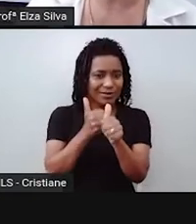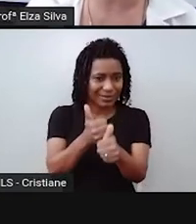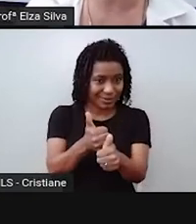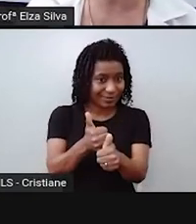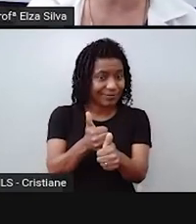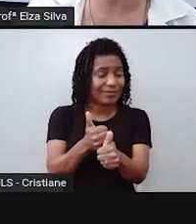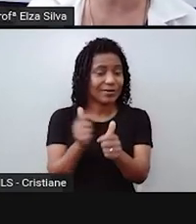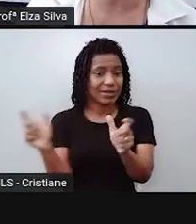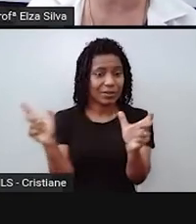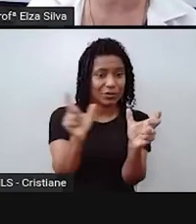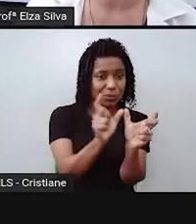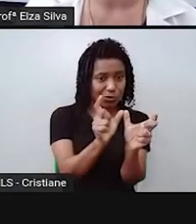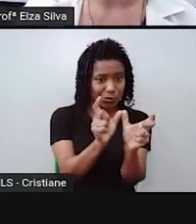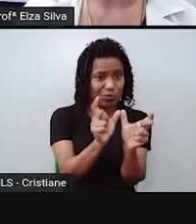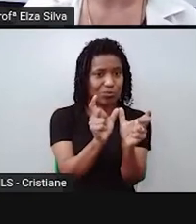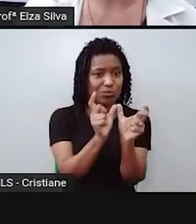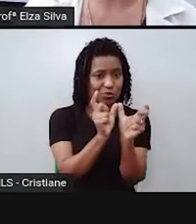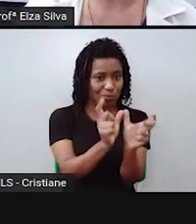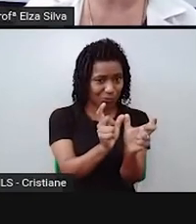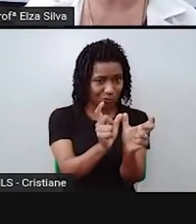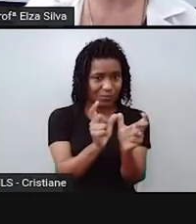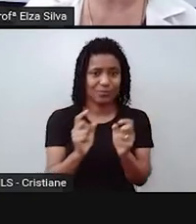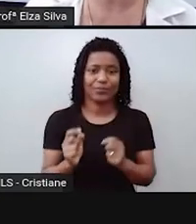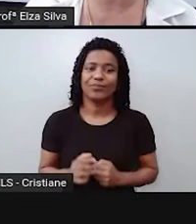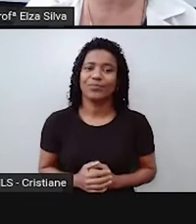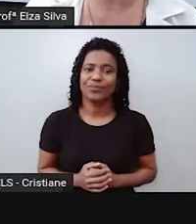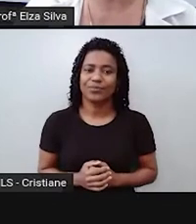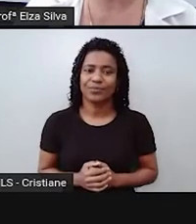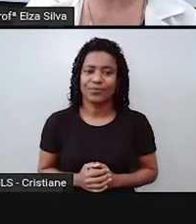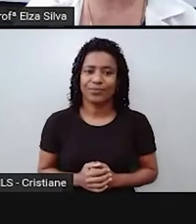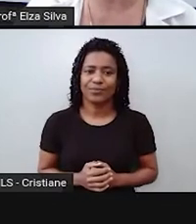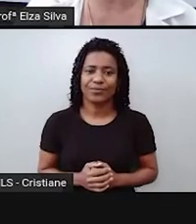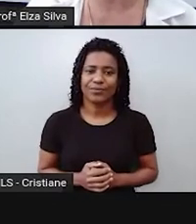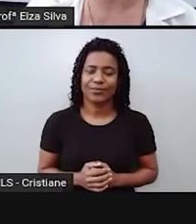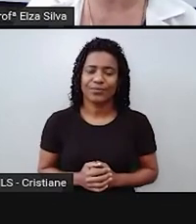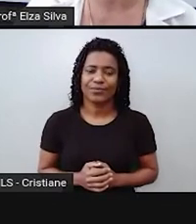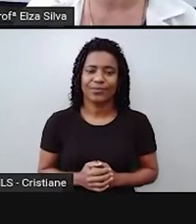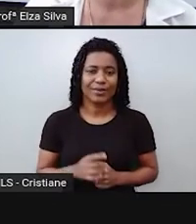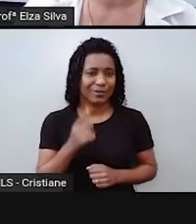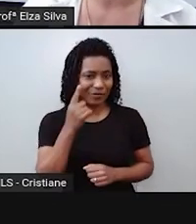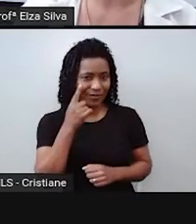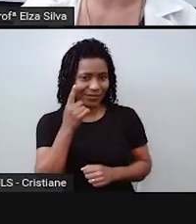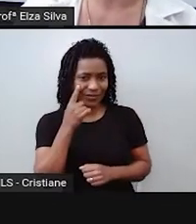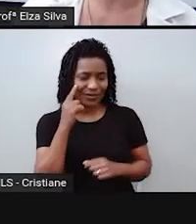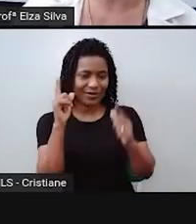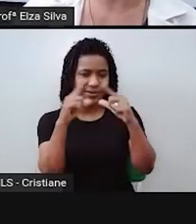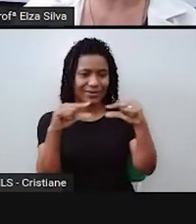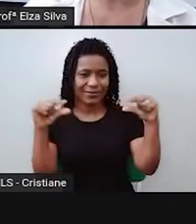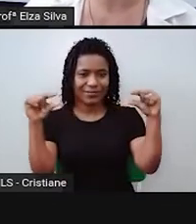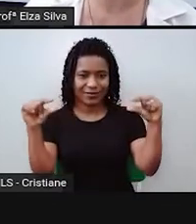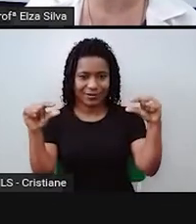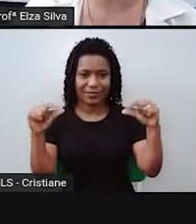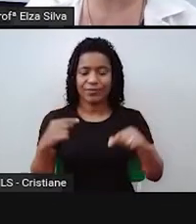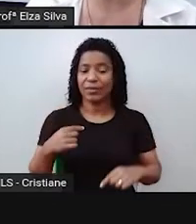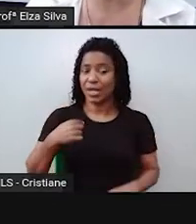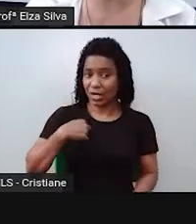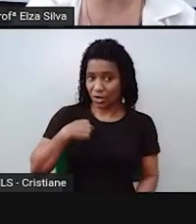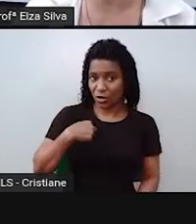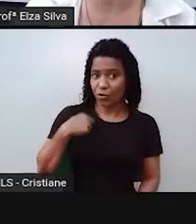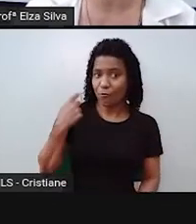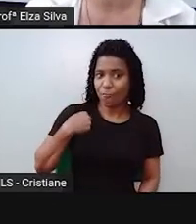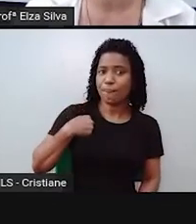Então, vejamos aqui. I am going to travel. Então, eu vou